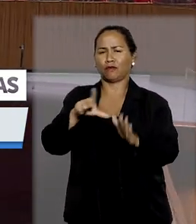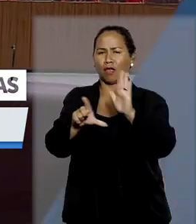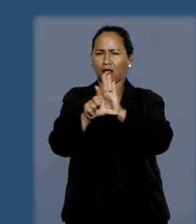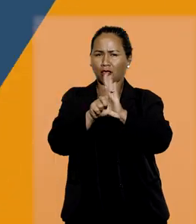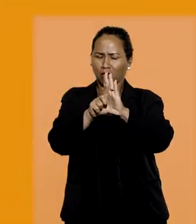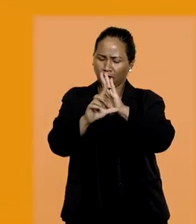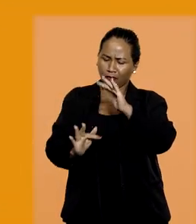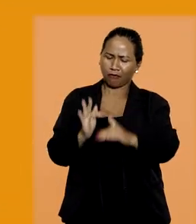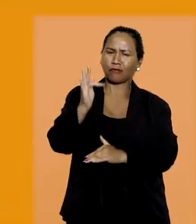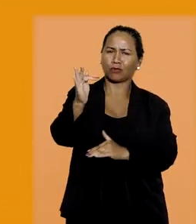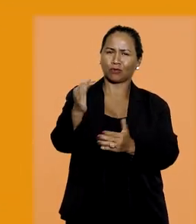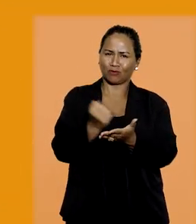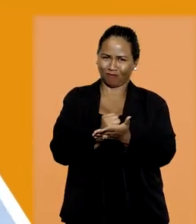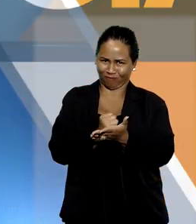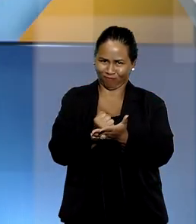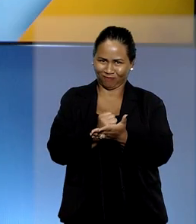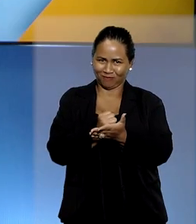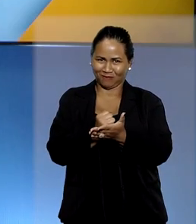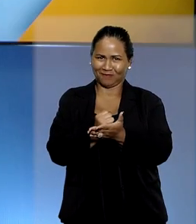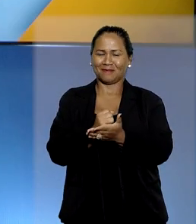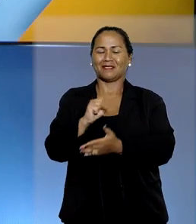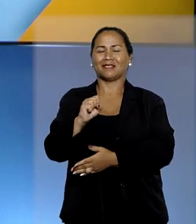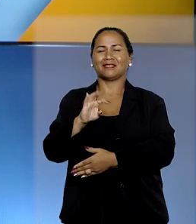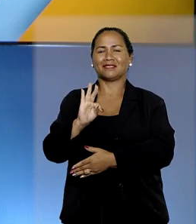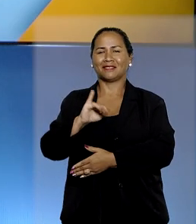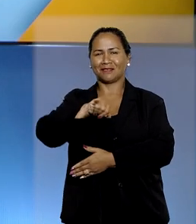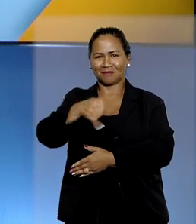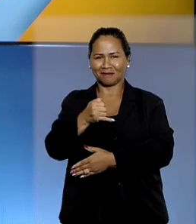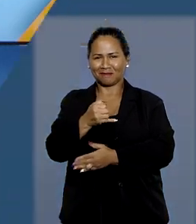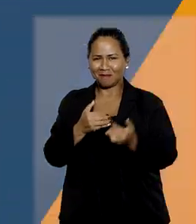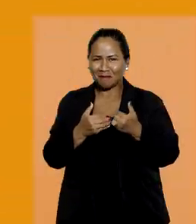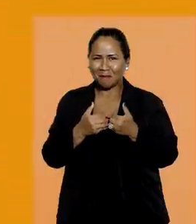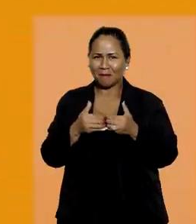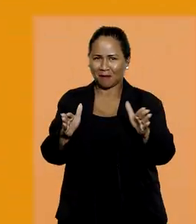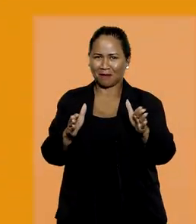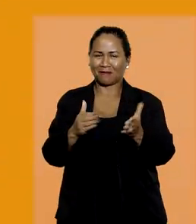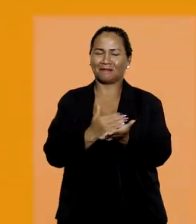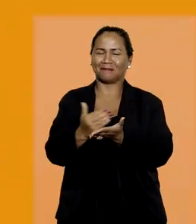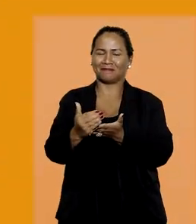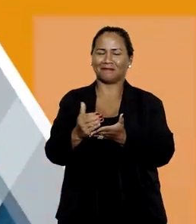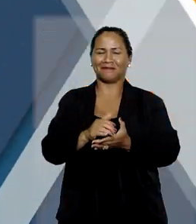futura lei regulamentadora. O STJ Notícias começa agora.